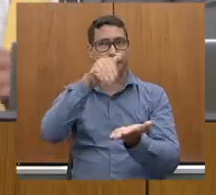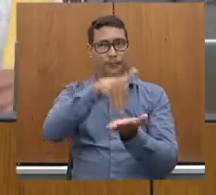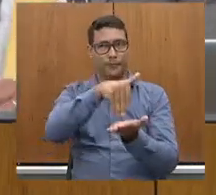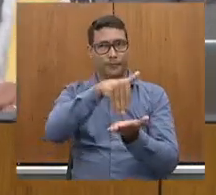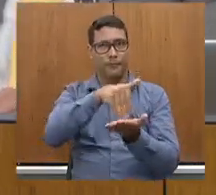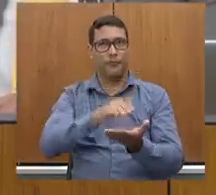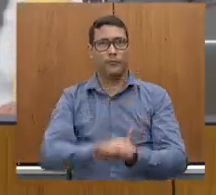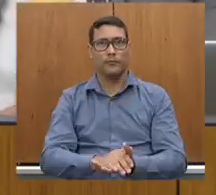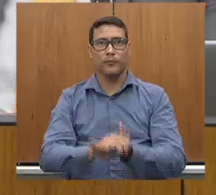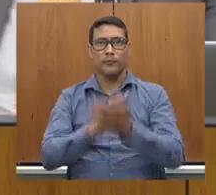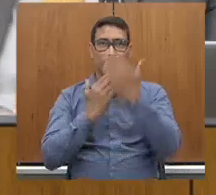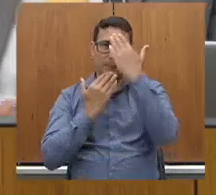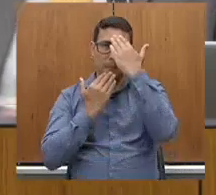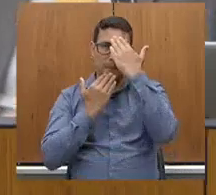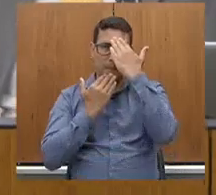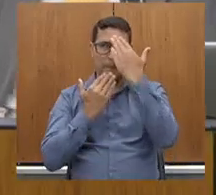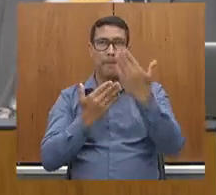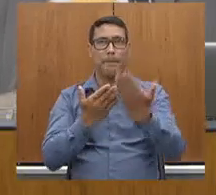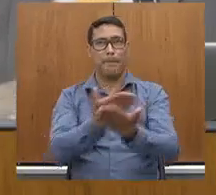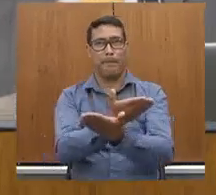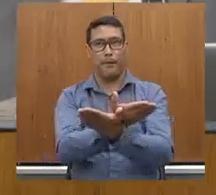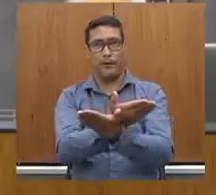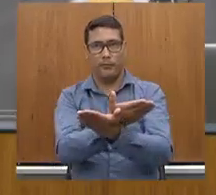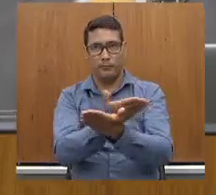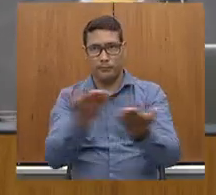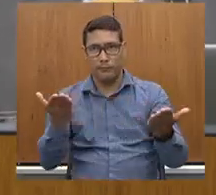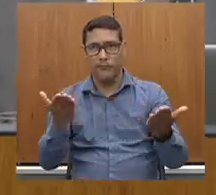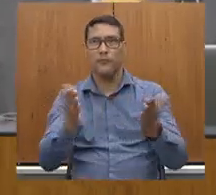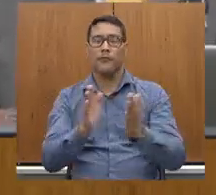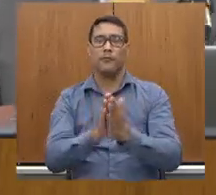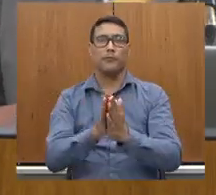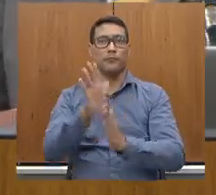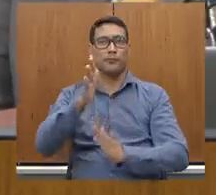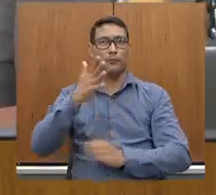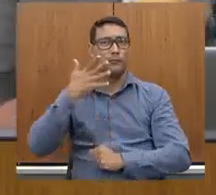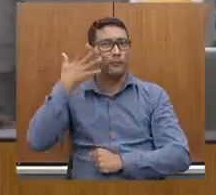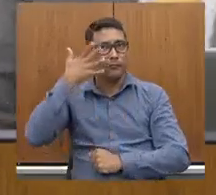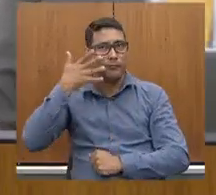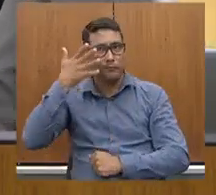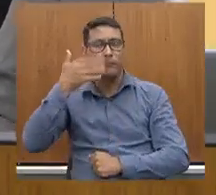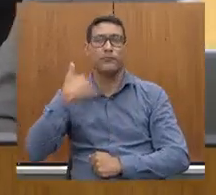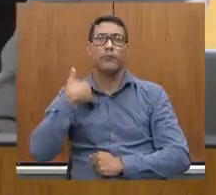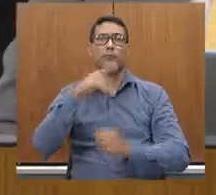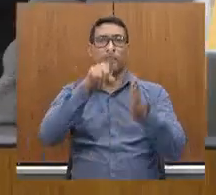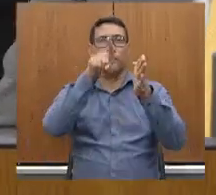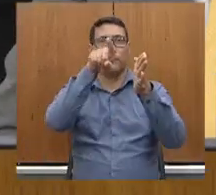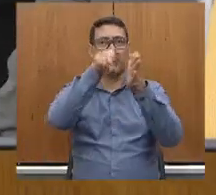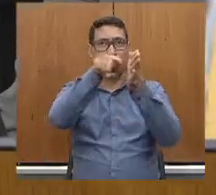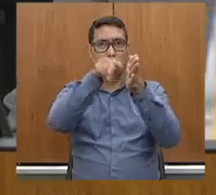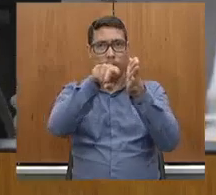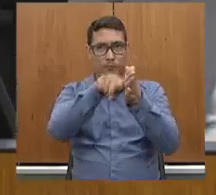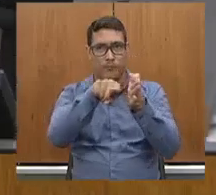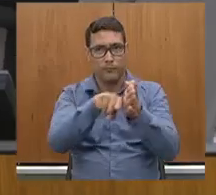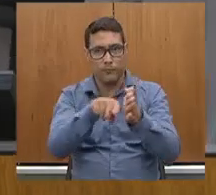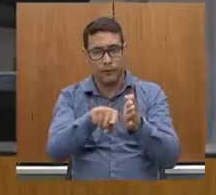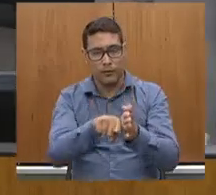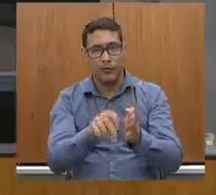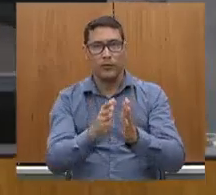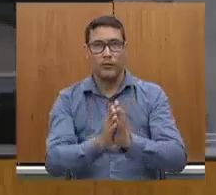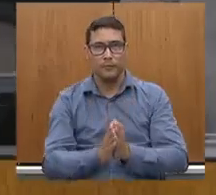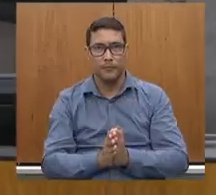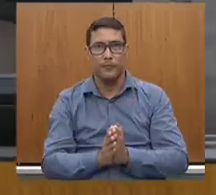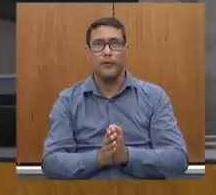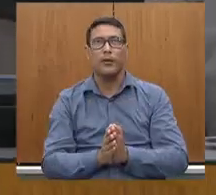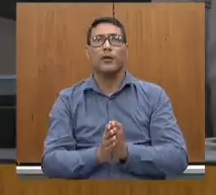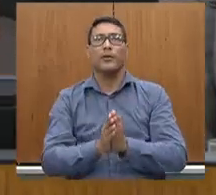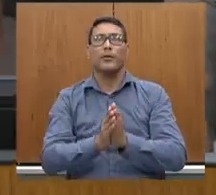a todos os demais deputados aqui, muito obrigado pelas palavras, pelos questionamentos. Eu reitero